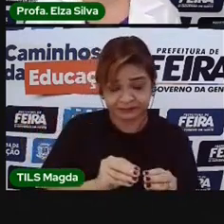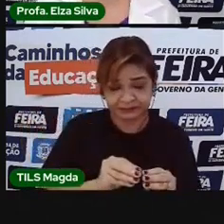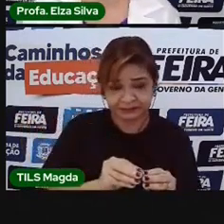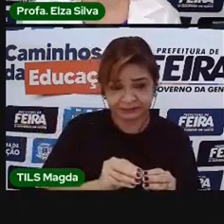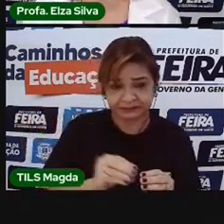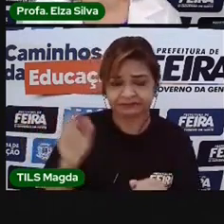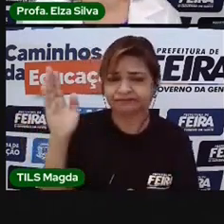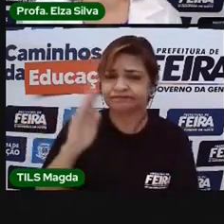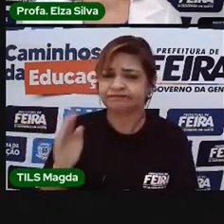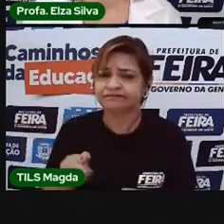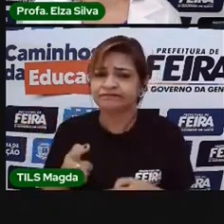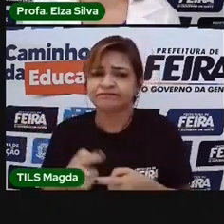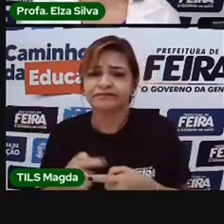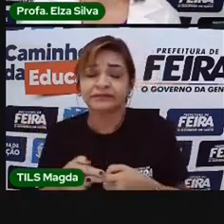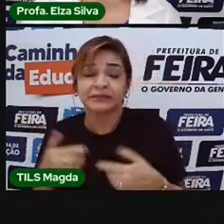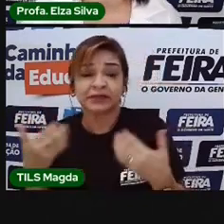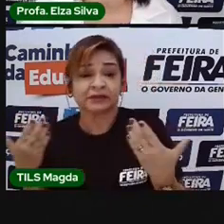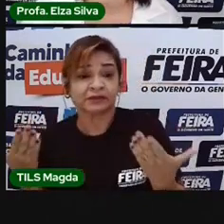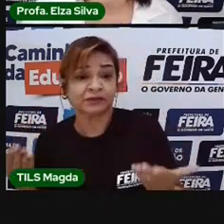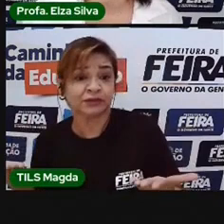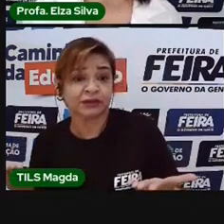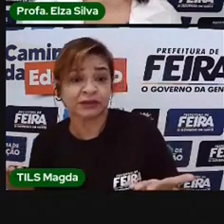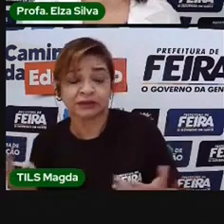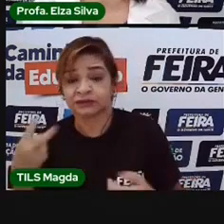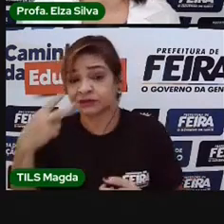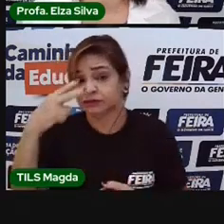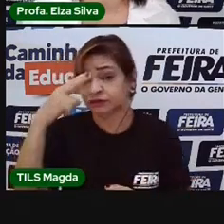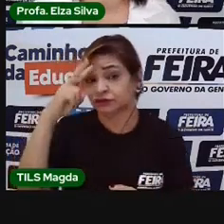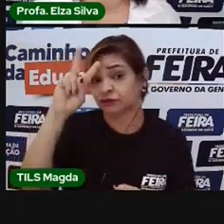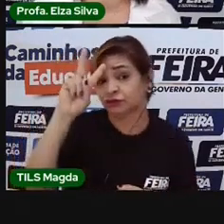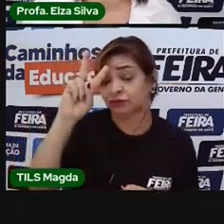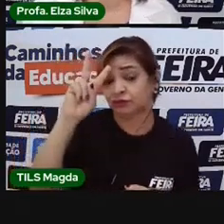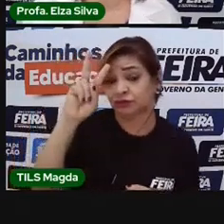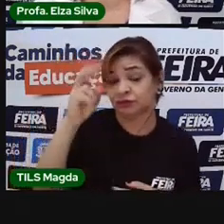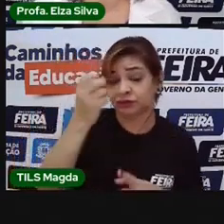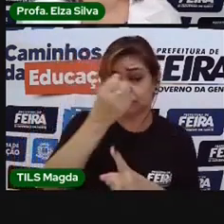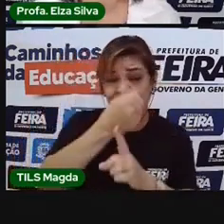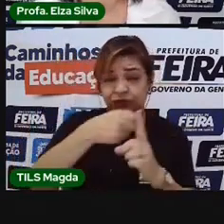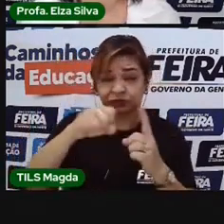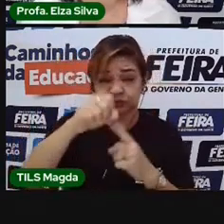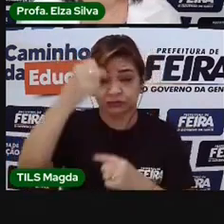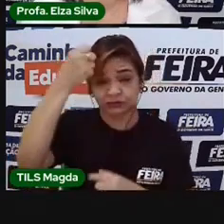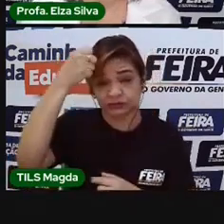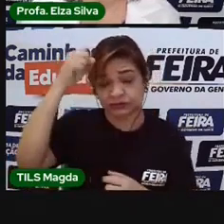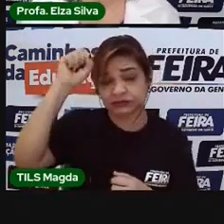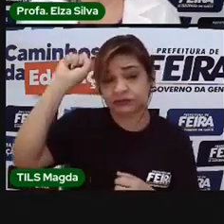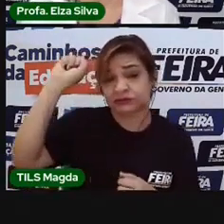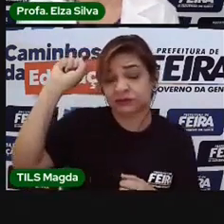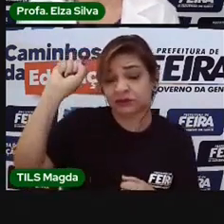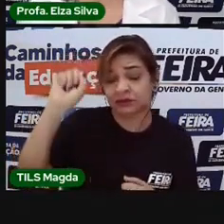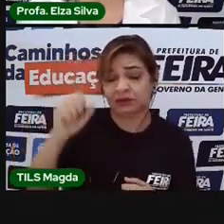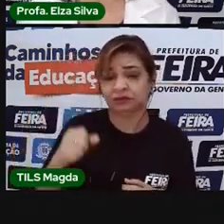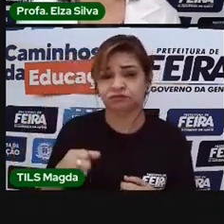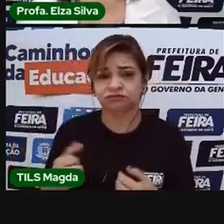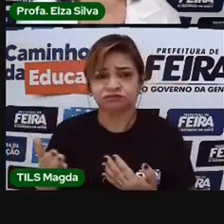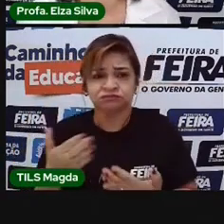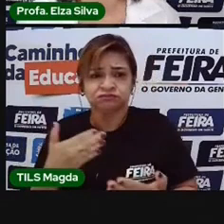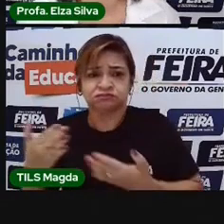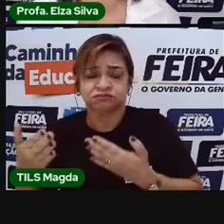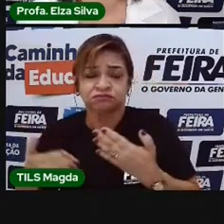diversos motivos. Motivos históricos, socioculturais, modismos ou até os avanços